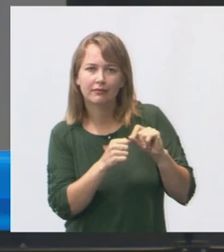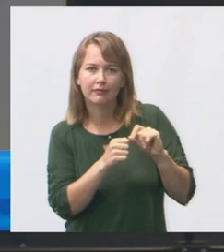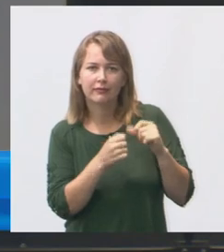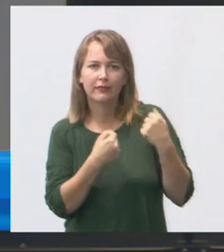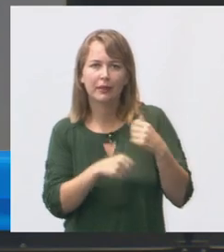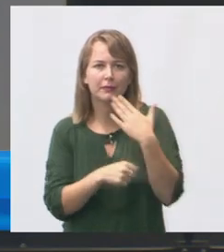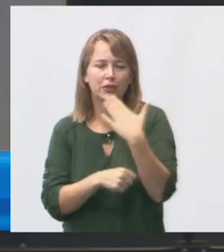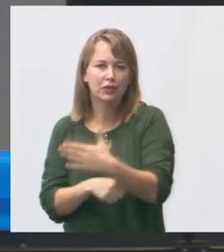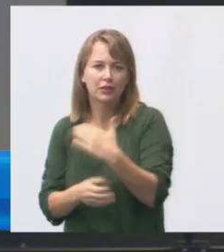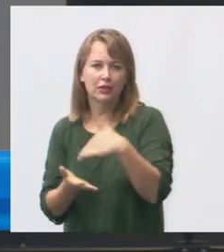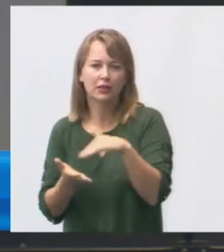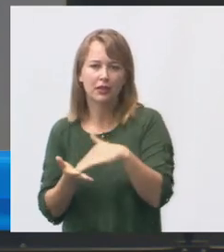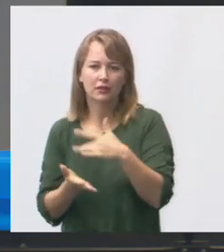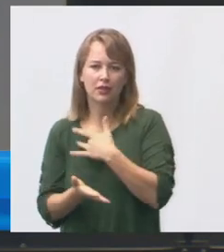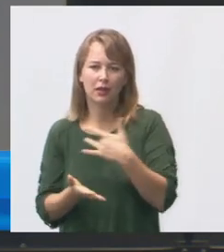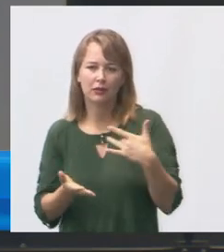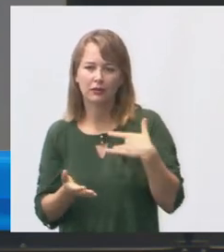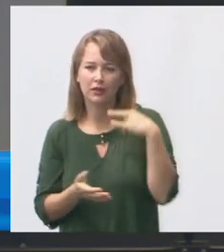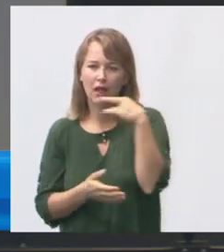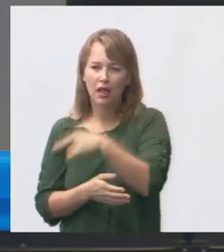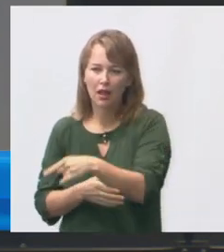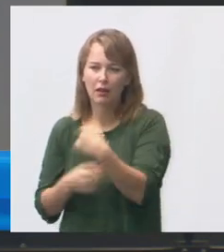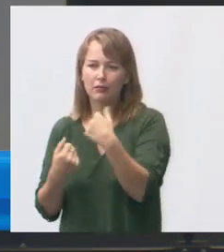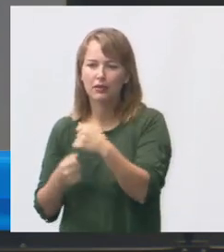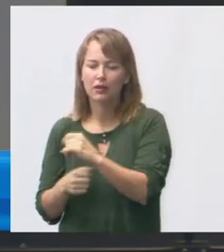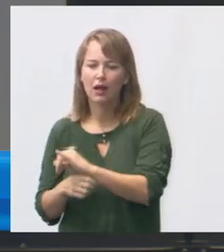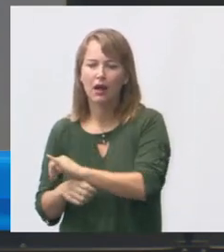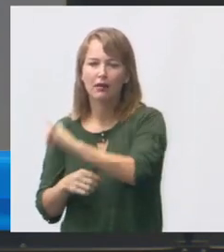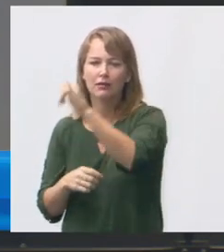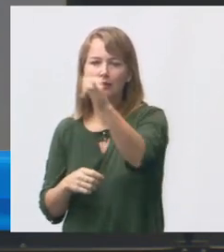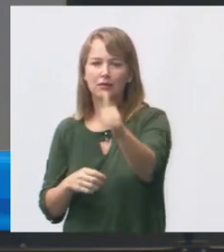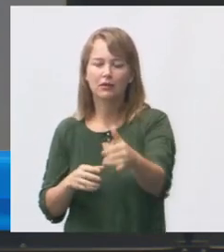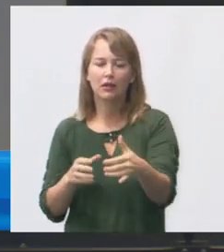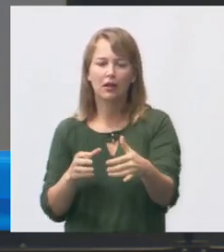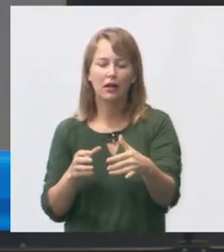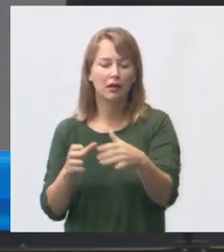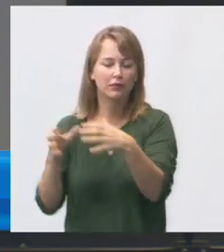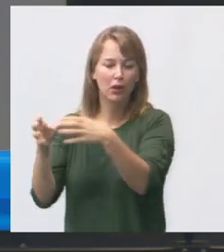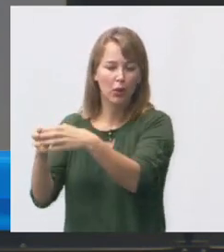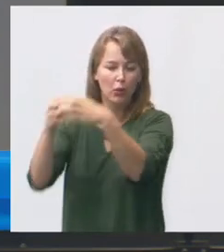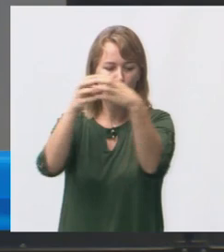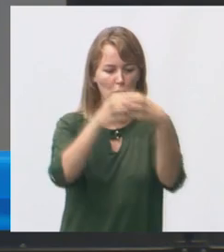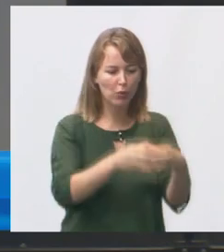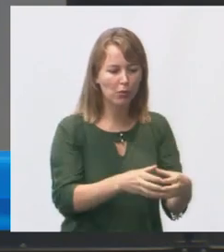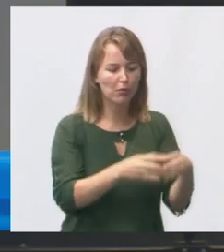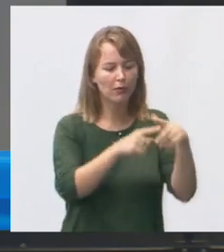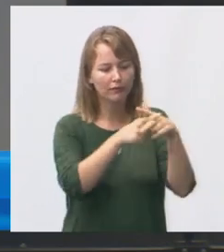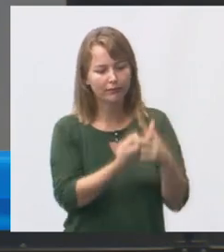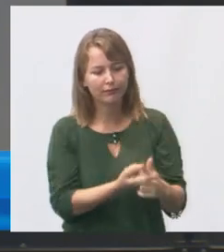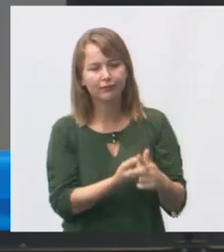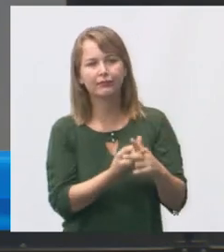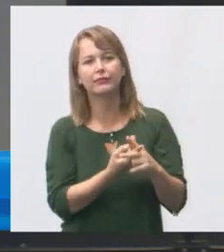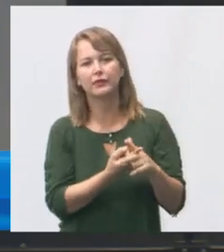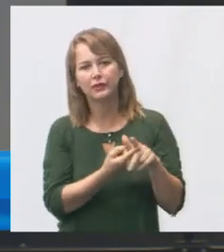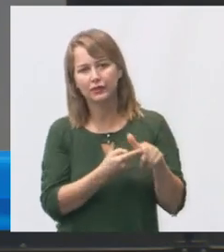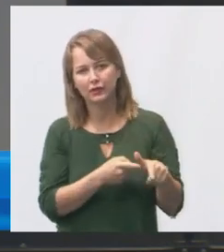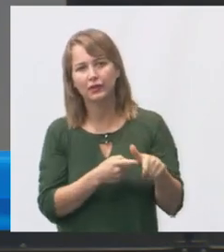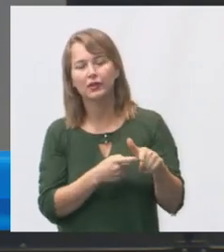tudo para a Secretaria de Saúde e a Secretaria de Saúde tem que mandar uma equipe lá para fazer os reparos então isso às vezes